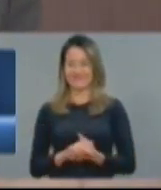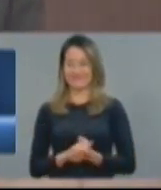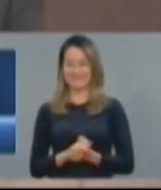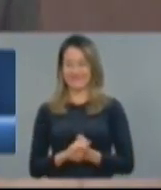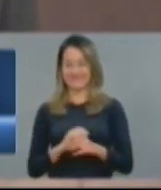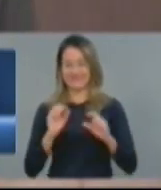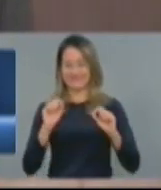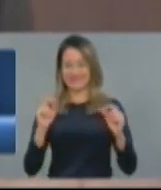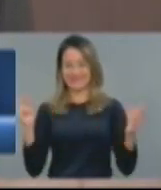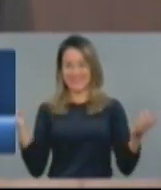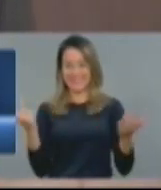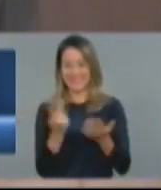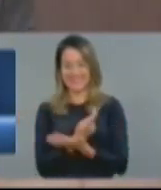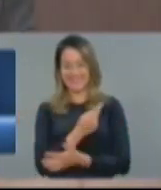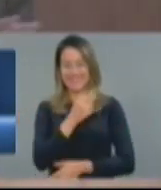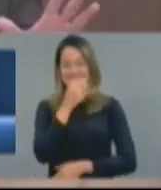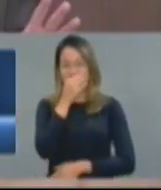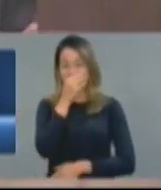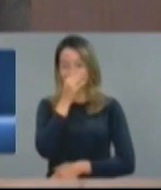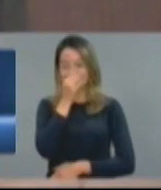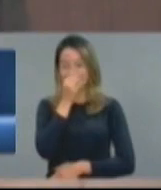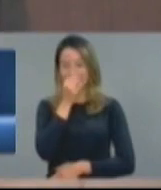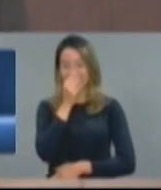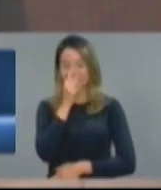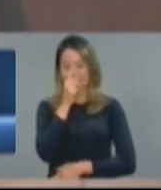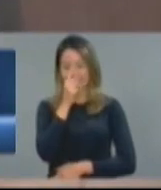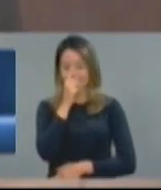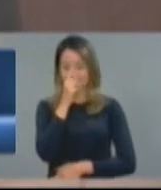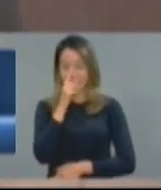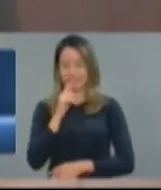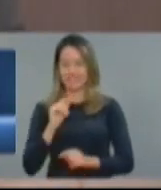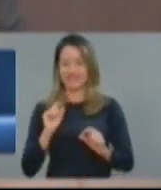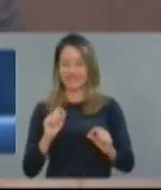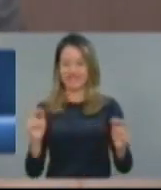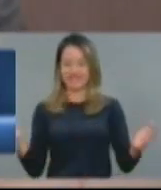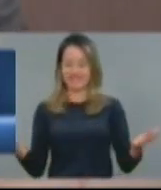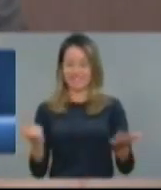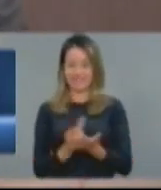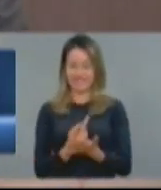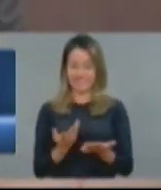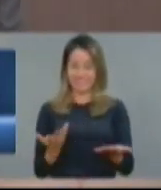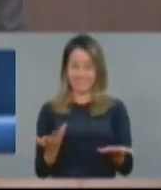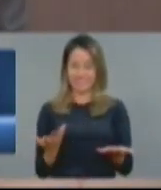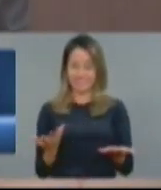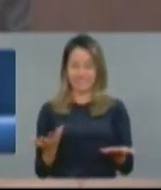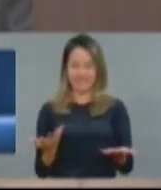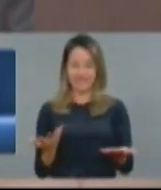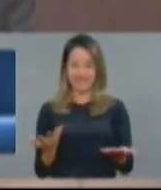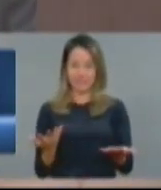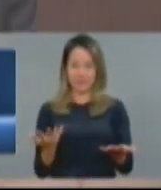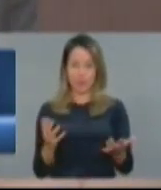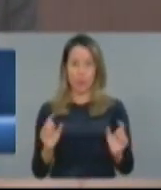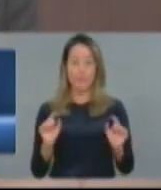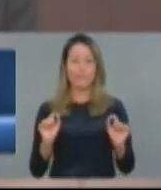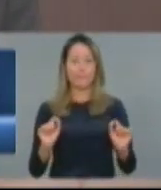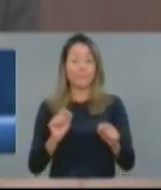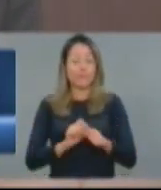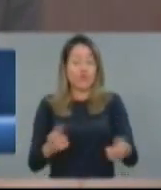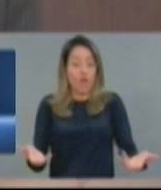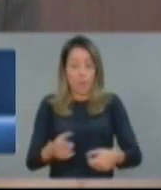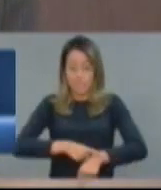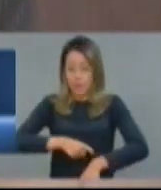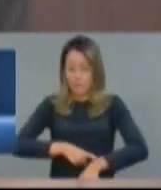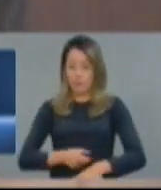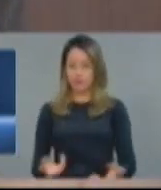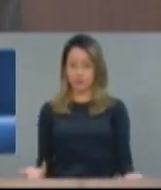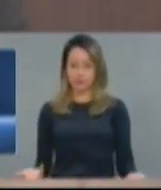imprevisíveis. A história é cheia de exemplos nesse sentido. O que é que precisamos fazer nesse momento?